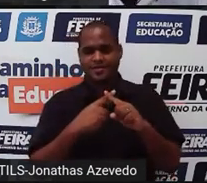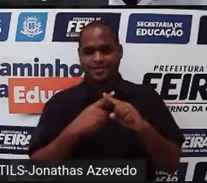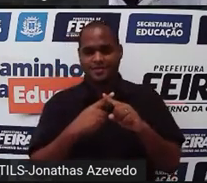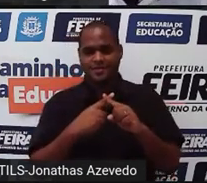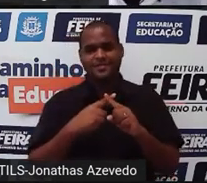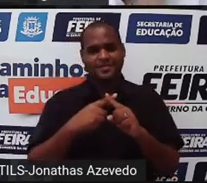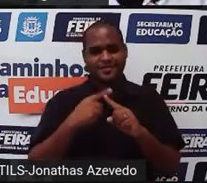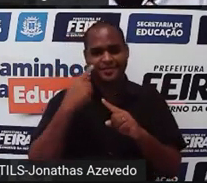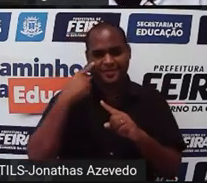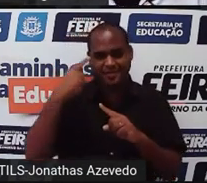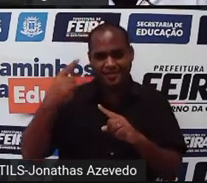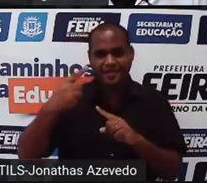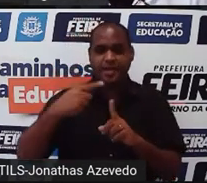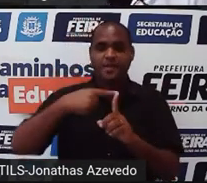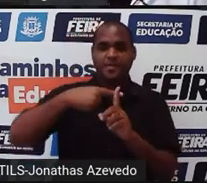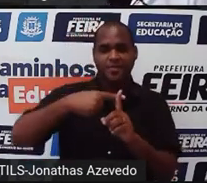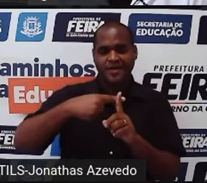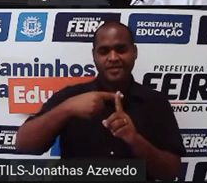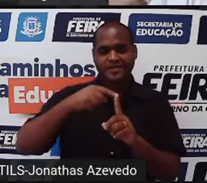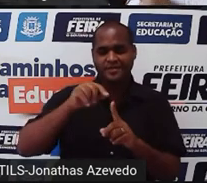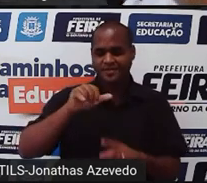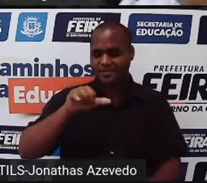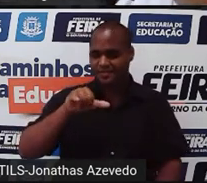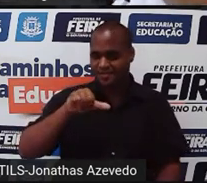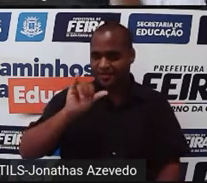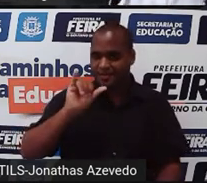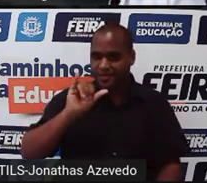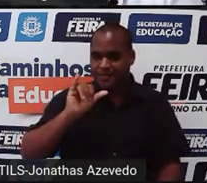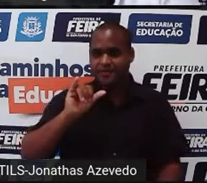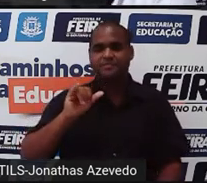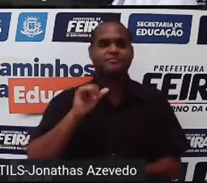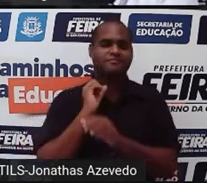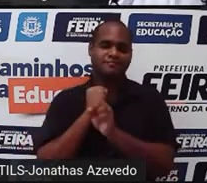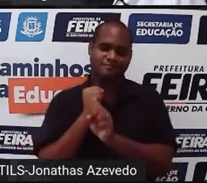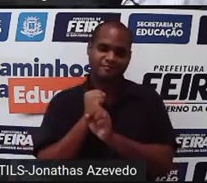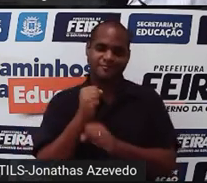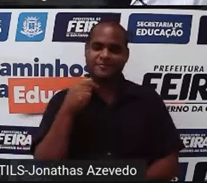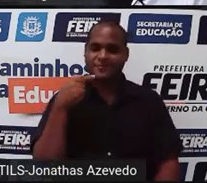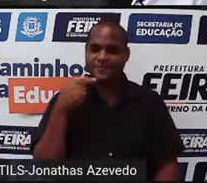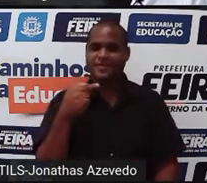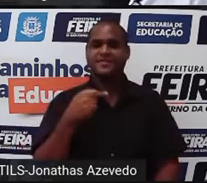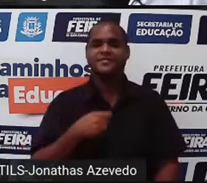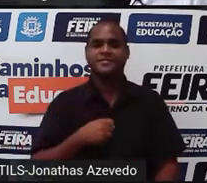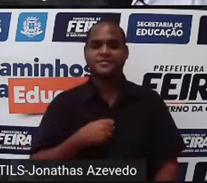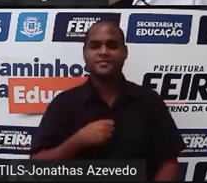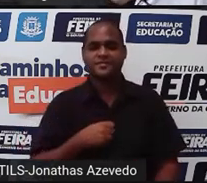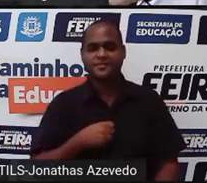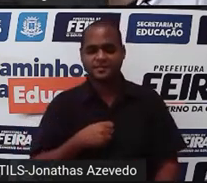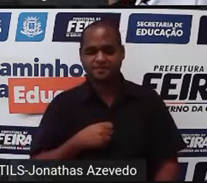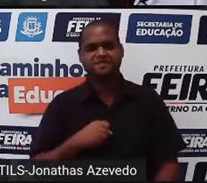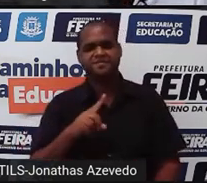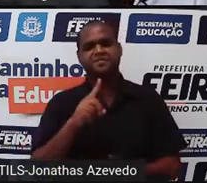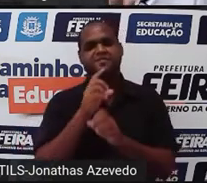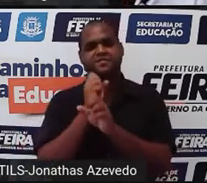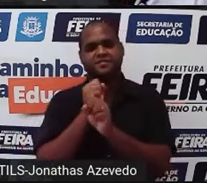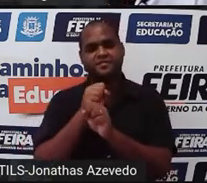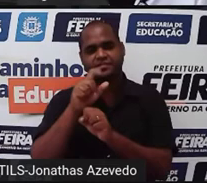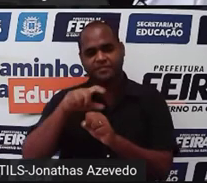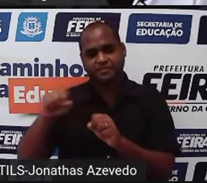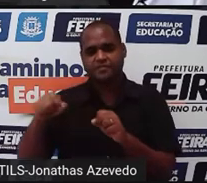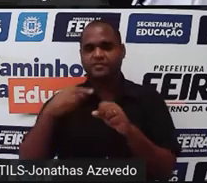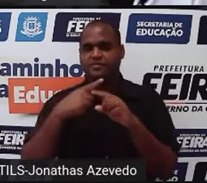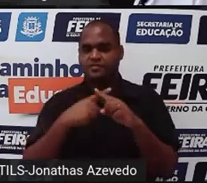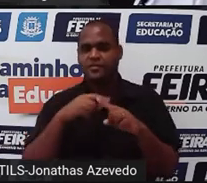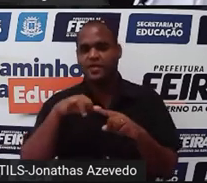de cubos que é X somar com a quantidade de pirâmides que é Y isso vai ter que ser igual a sete. Quando eu escrevo X mais